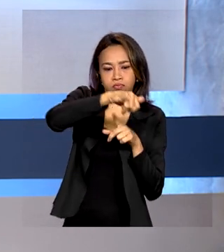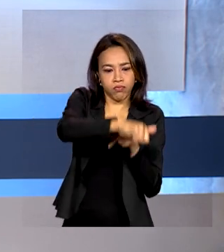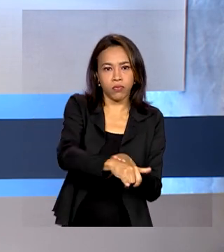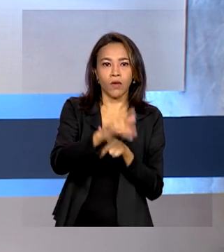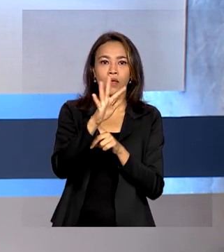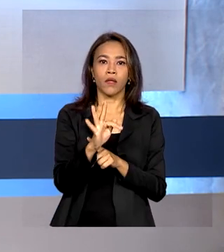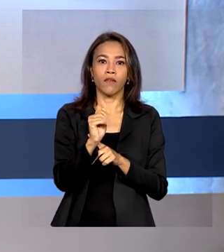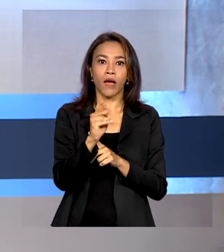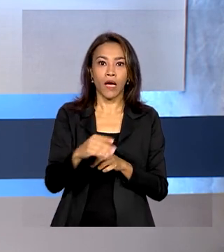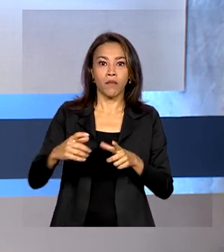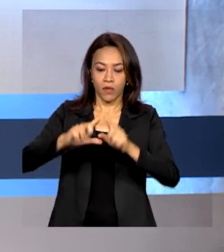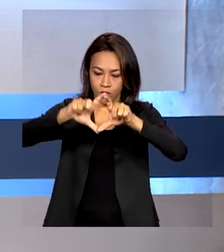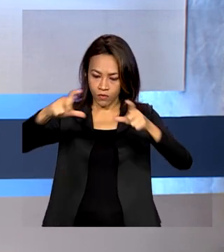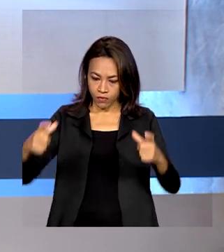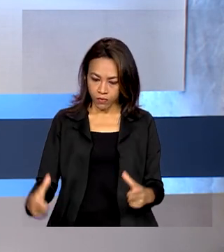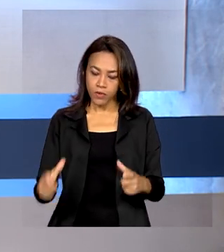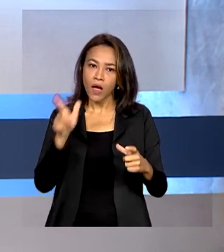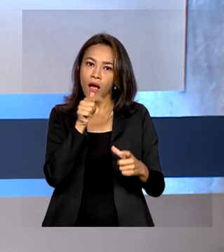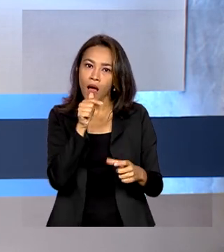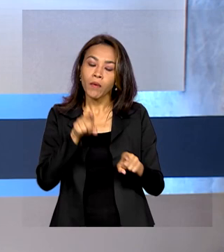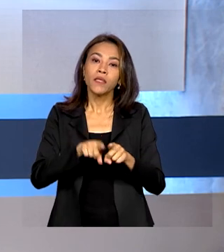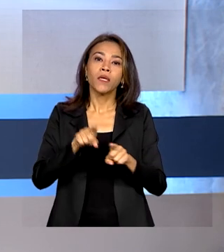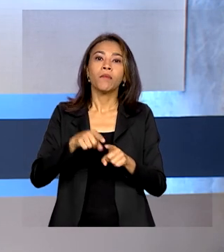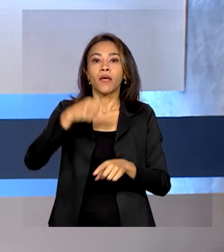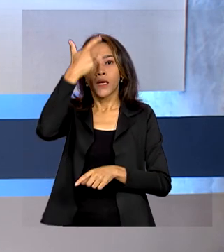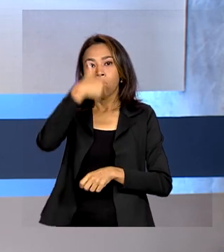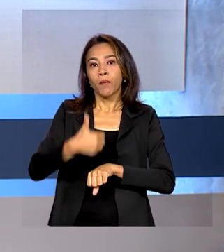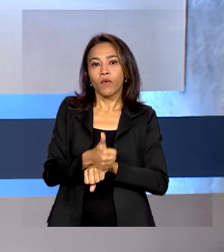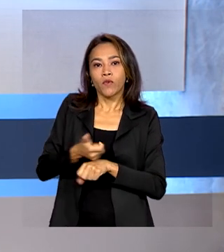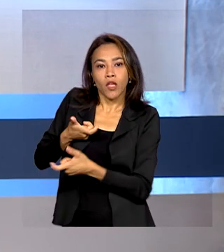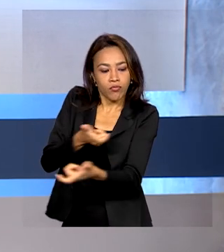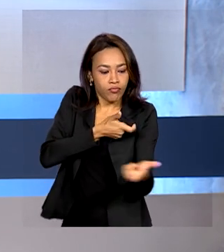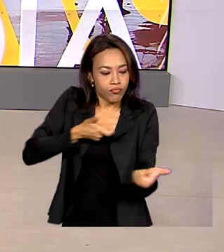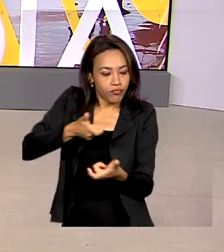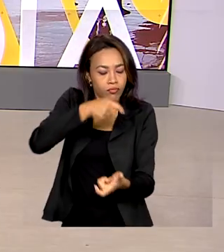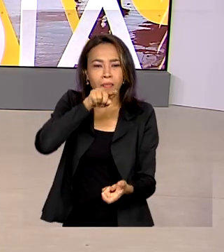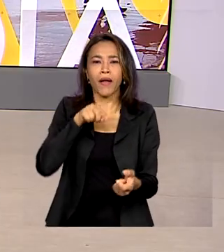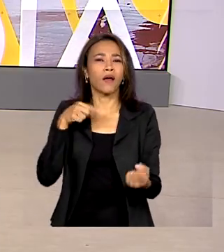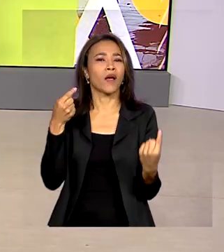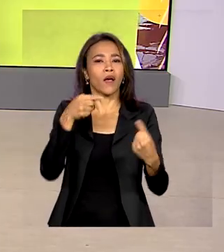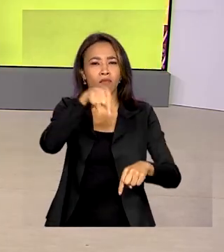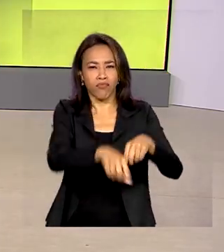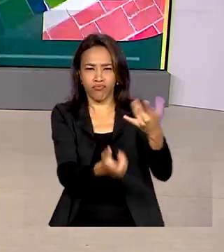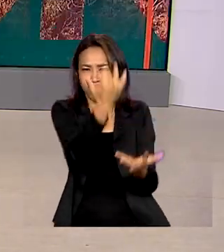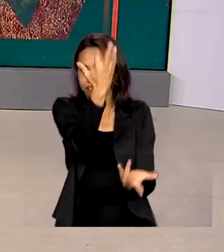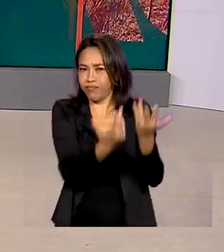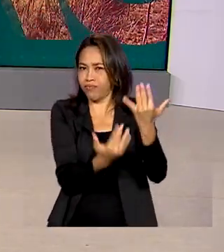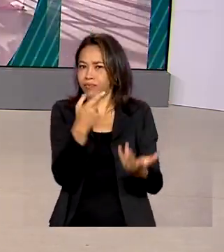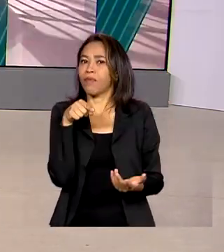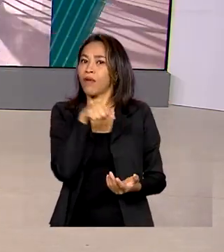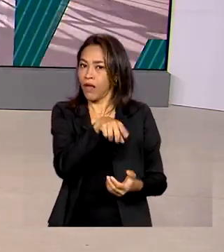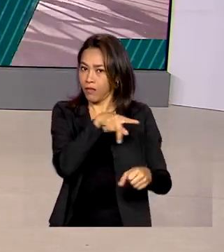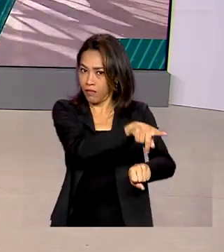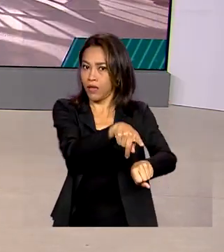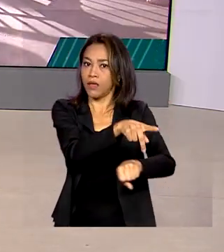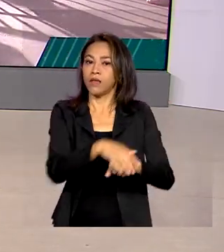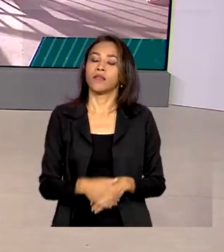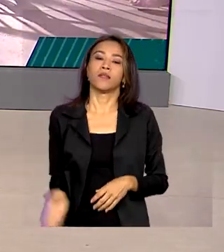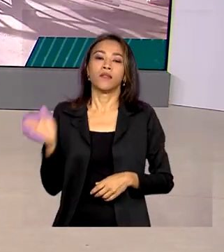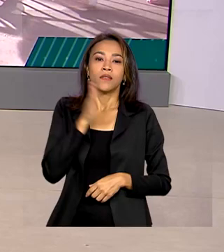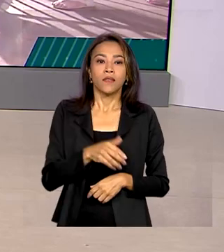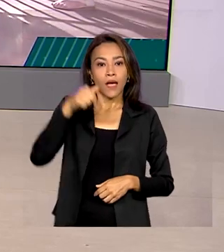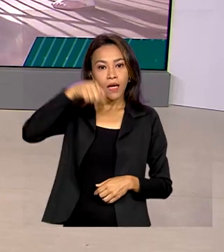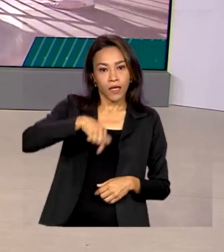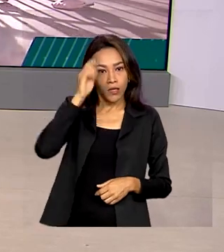cisternas e brigadistas para o combate aos incêndios florestais no país. E aqui no Brasil, representantes de